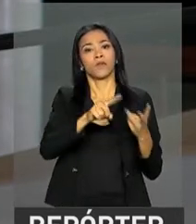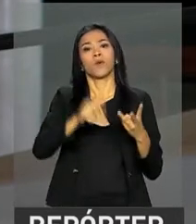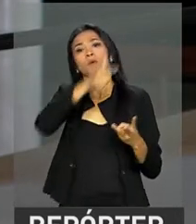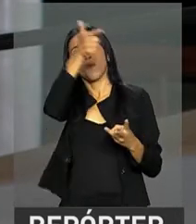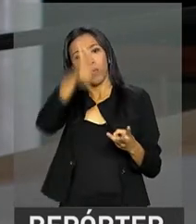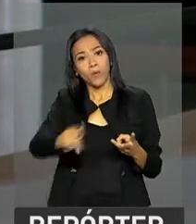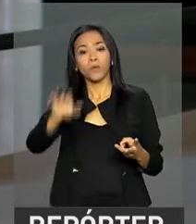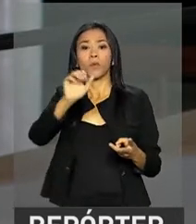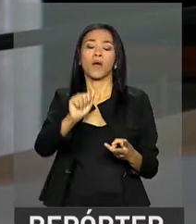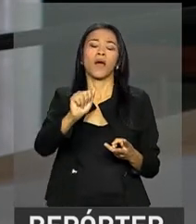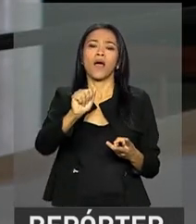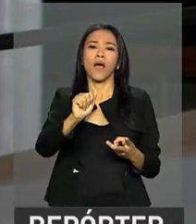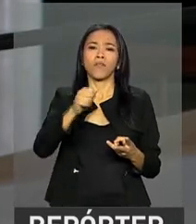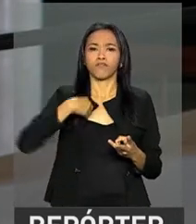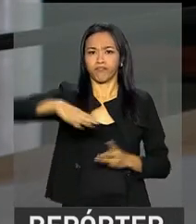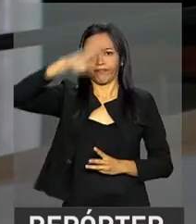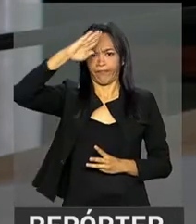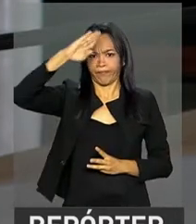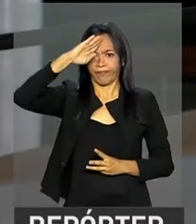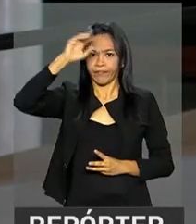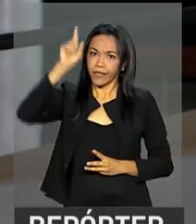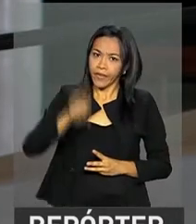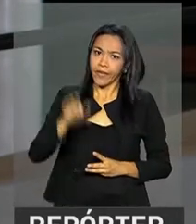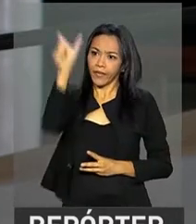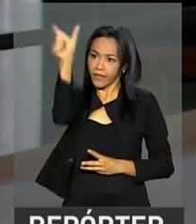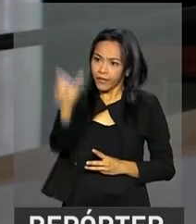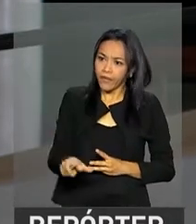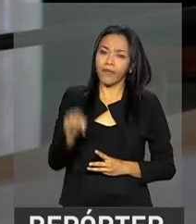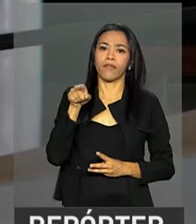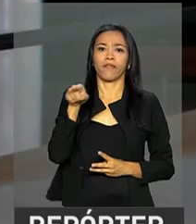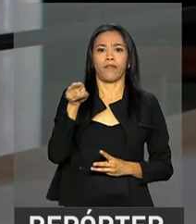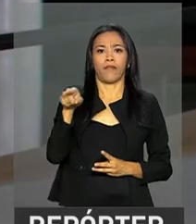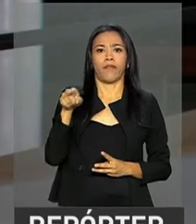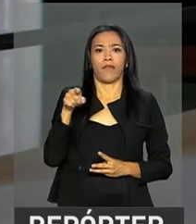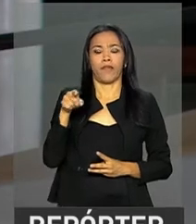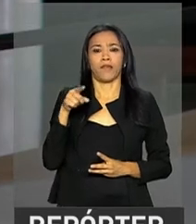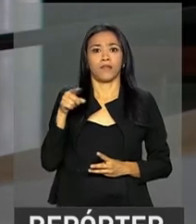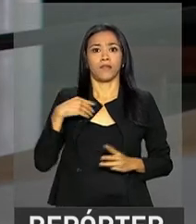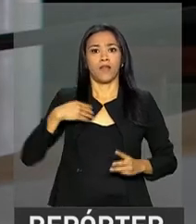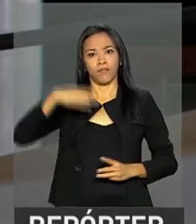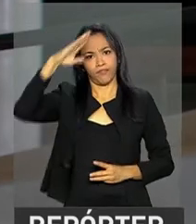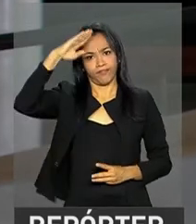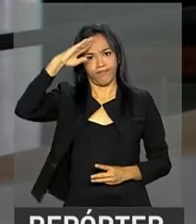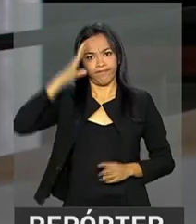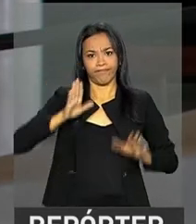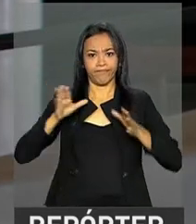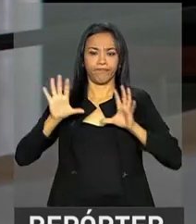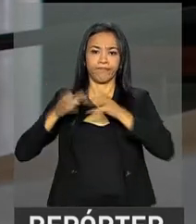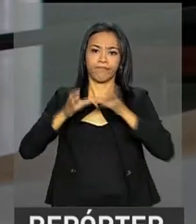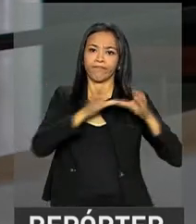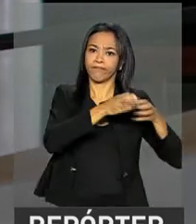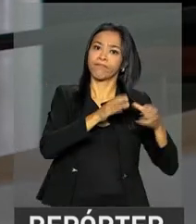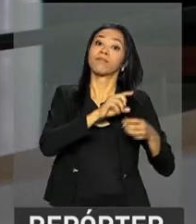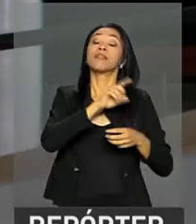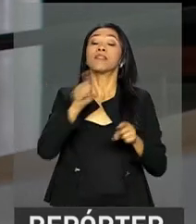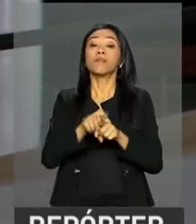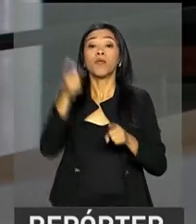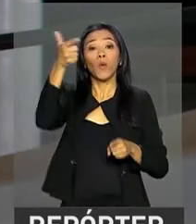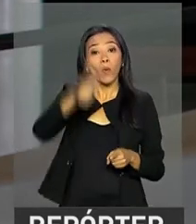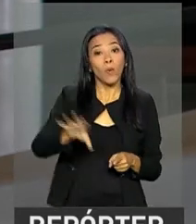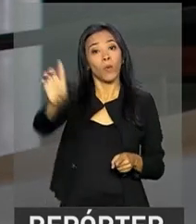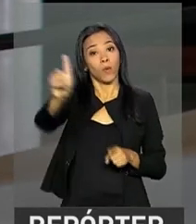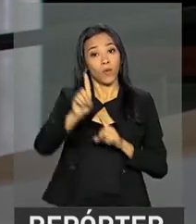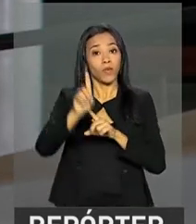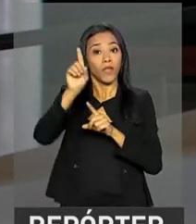almirante Ademir Sobrinho, é chefe do Estado-Maior Conjunto das Forças Armadas, também com o general Silvio Luna, que é